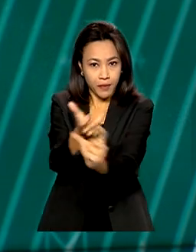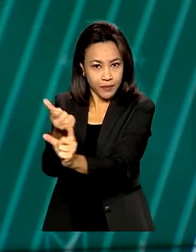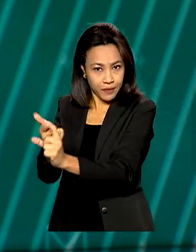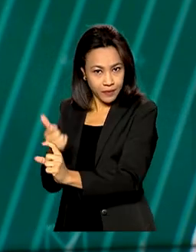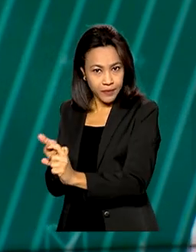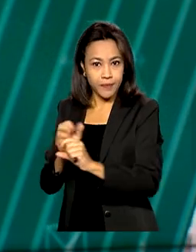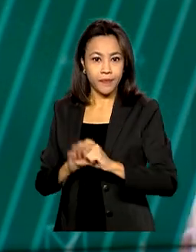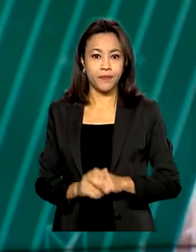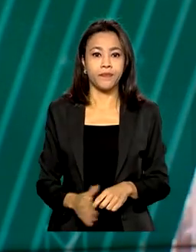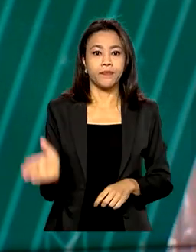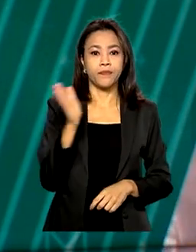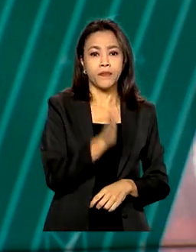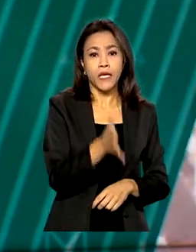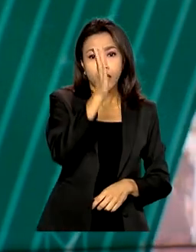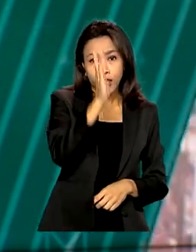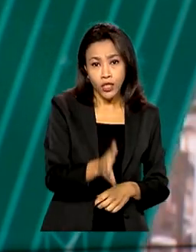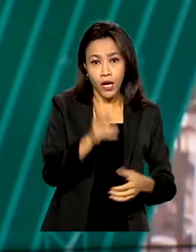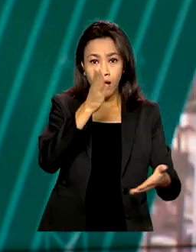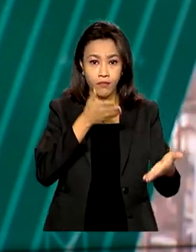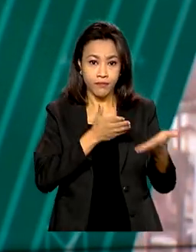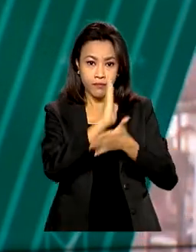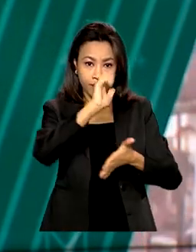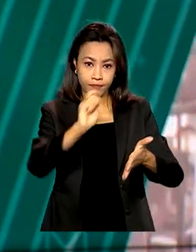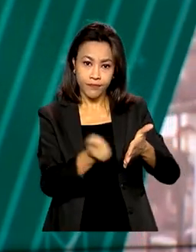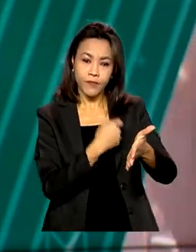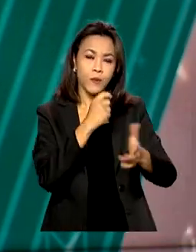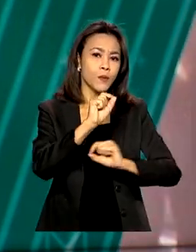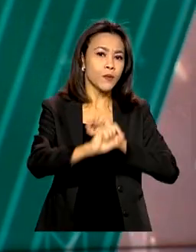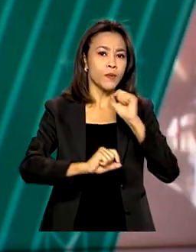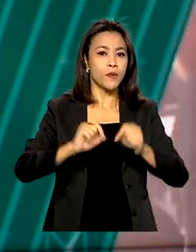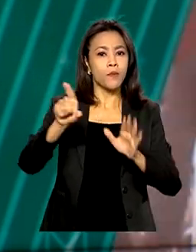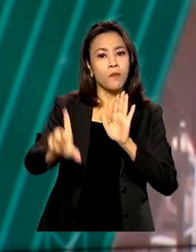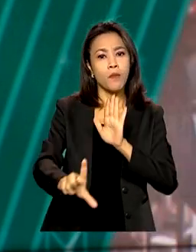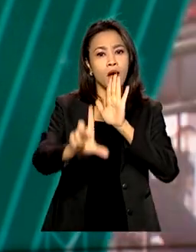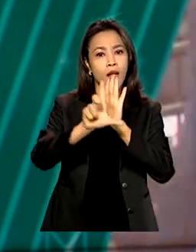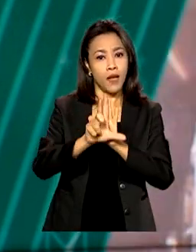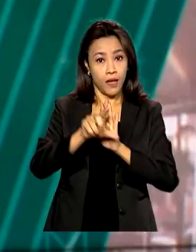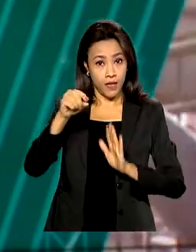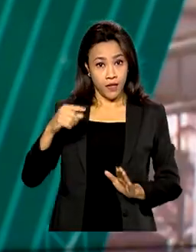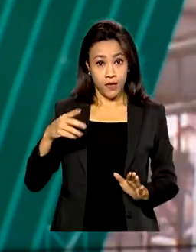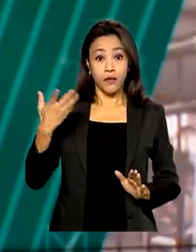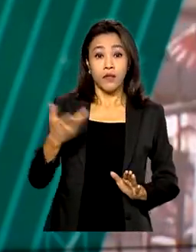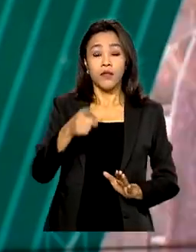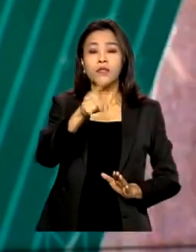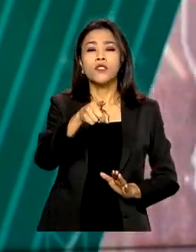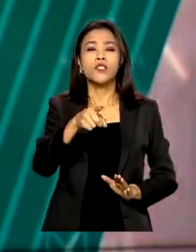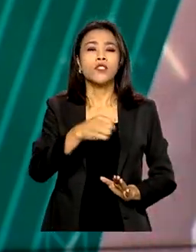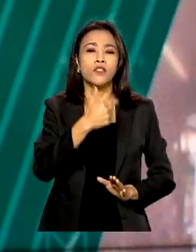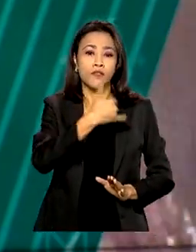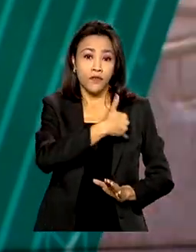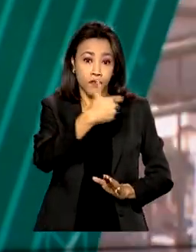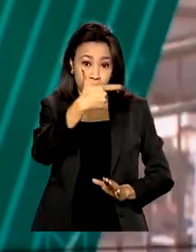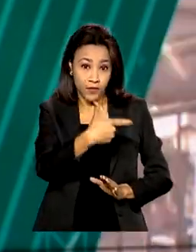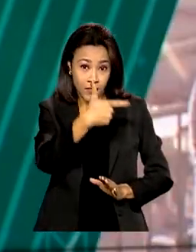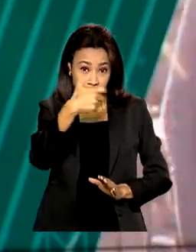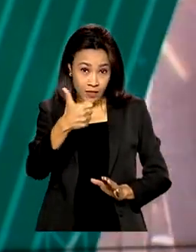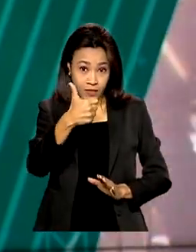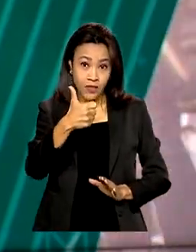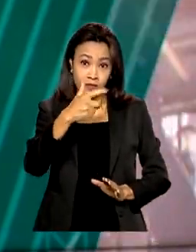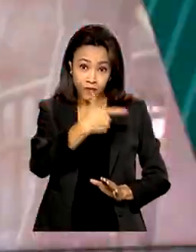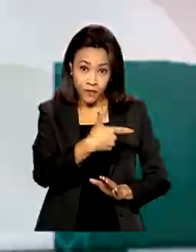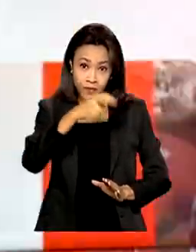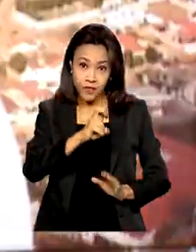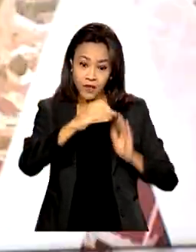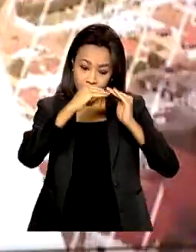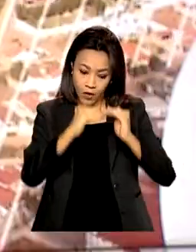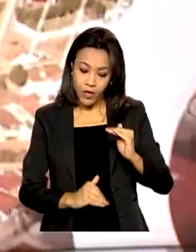Foi sancionada pelo presidente Jair Bolsonaro a lei que reduz de 25 para 21 anos a idade mínima para homens e